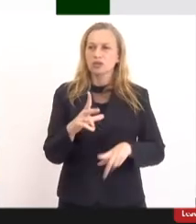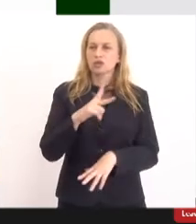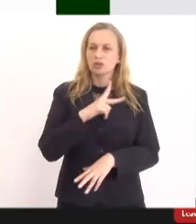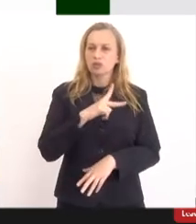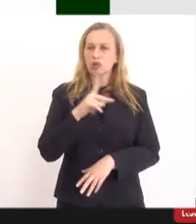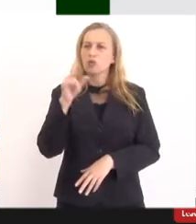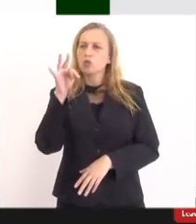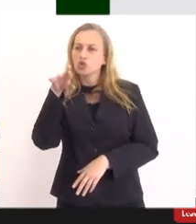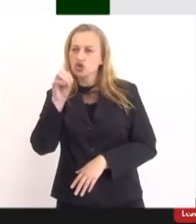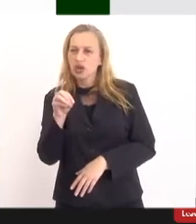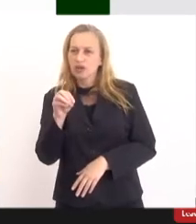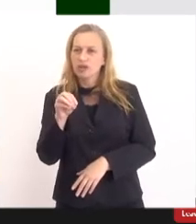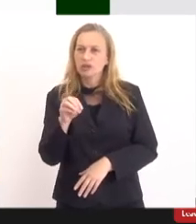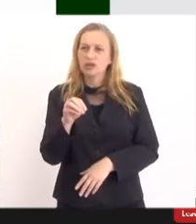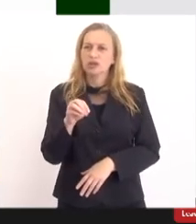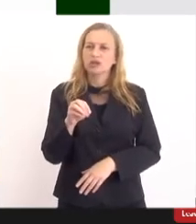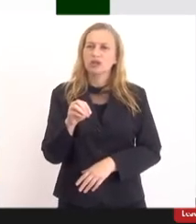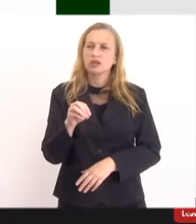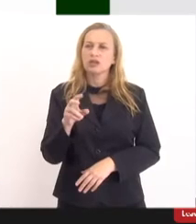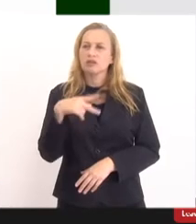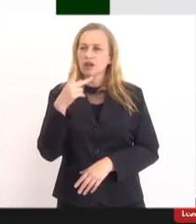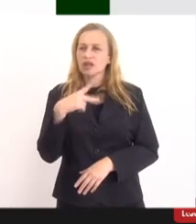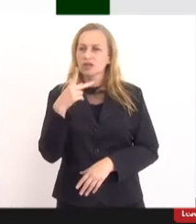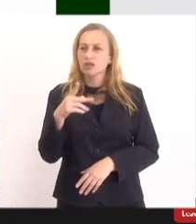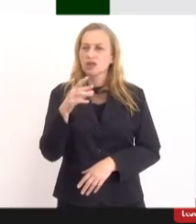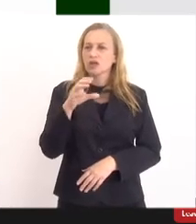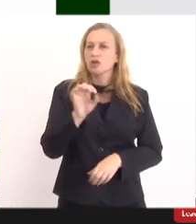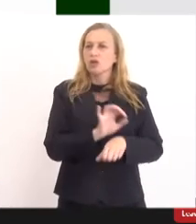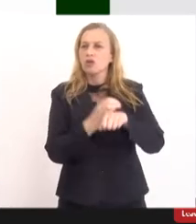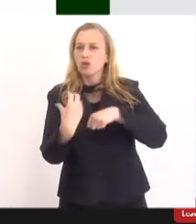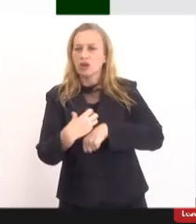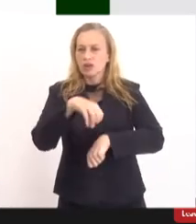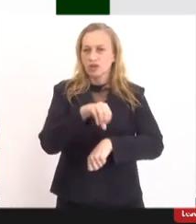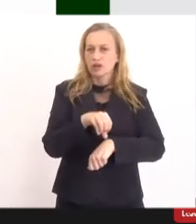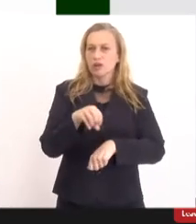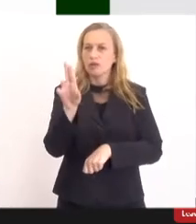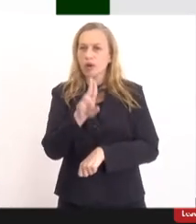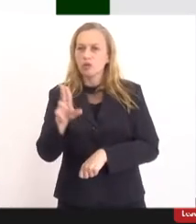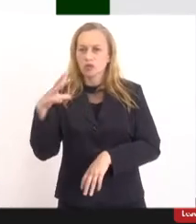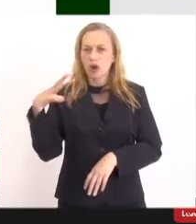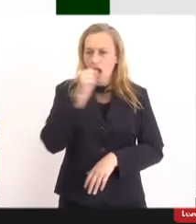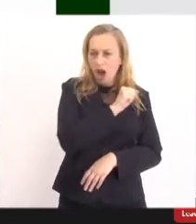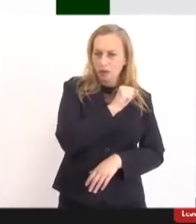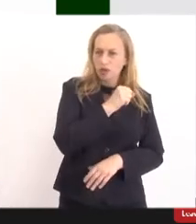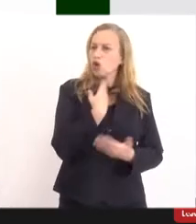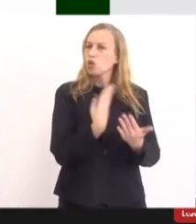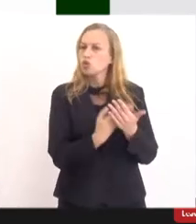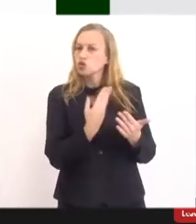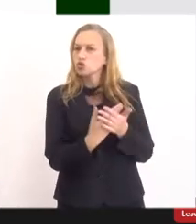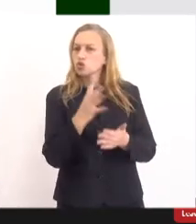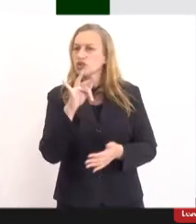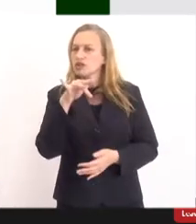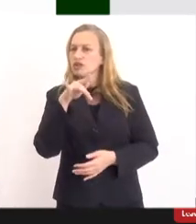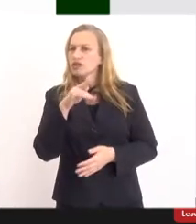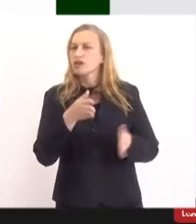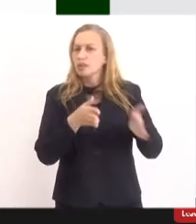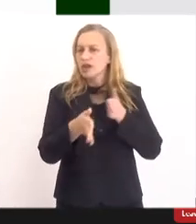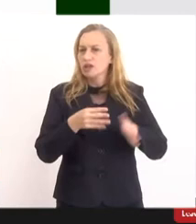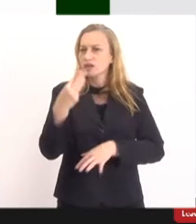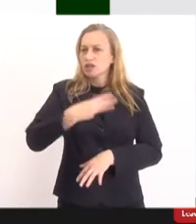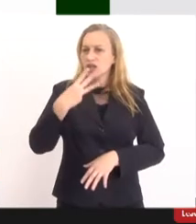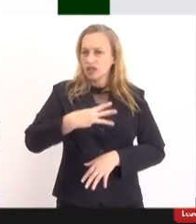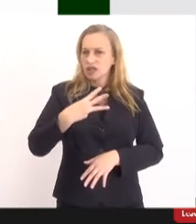Mendes da Anvisa, dizendo sobre a Coronavac, que foi liberada para uso emergencial. Estudos de fase 3 em andamento